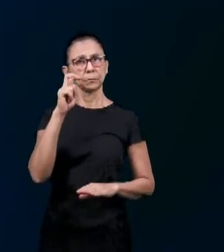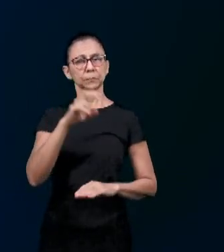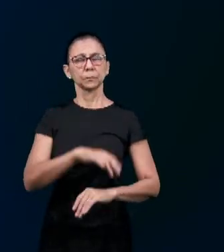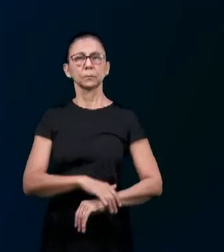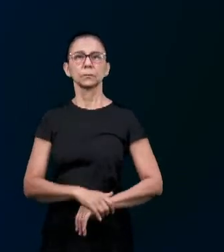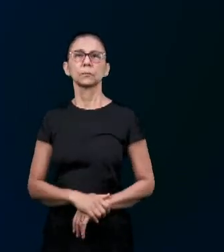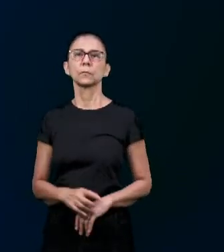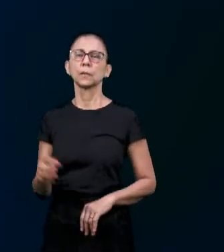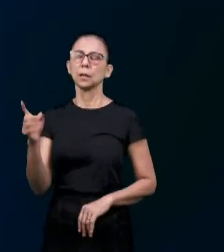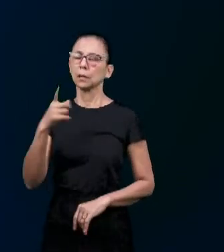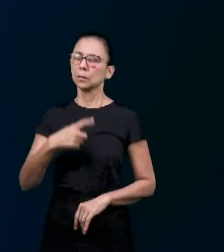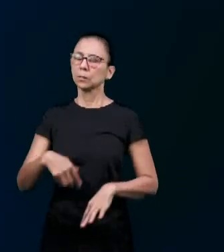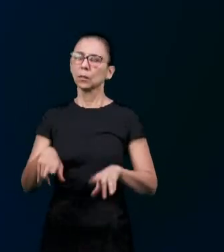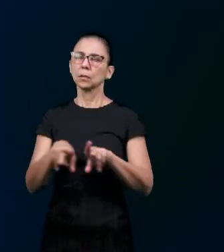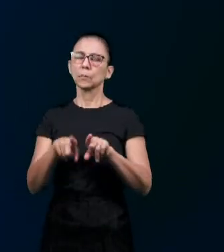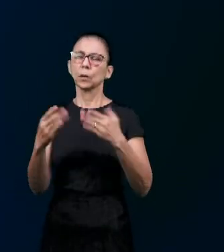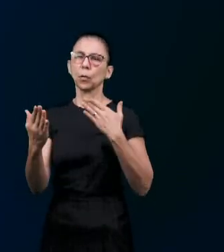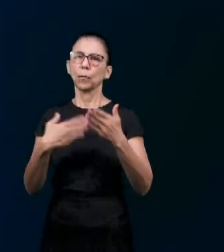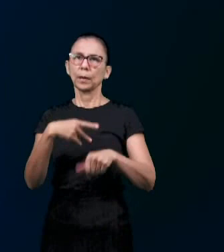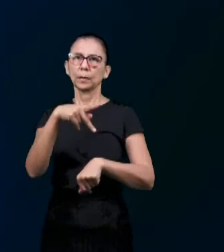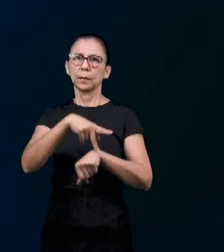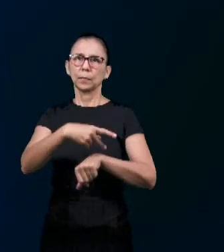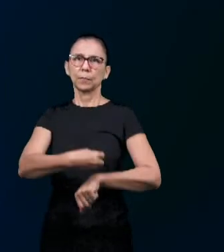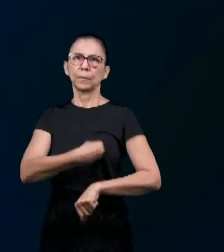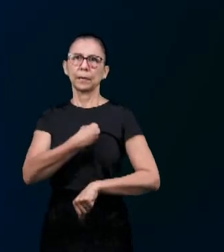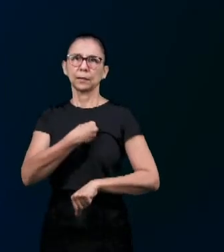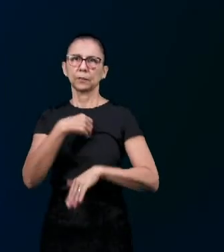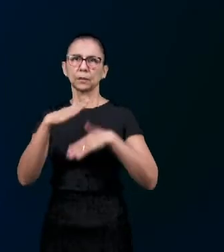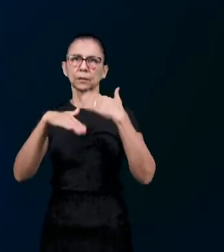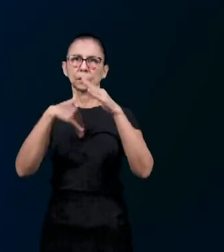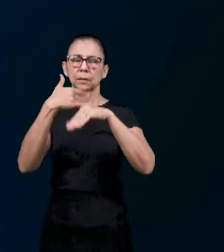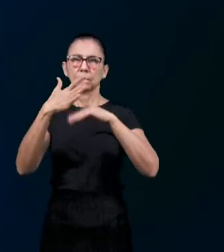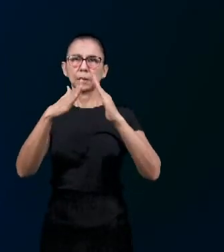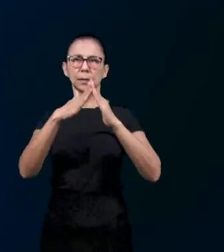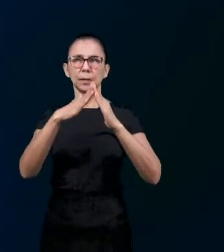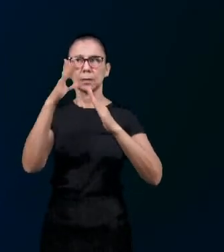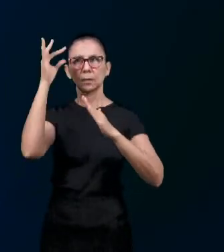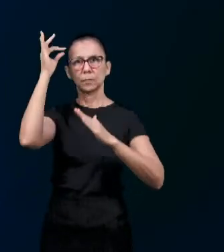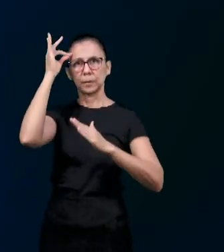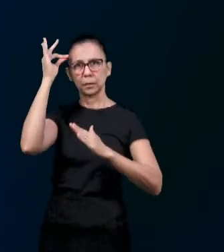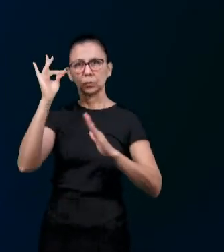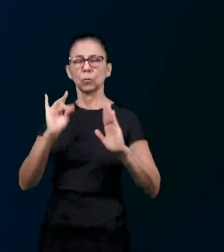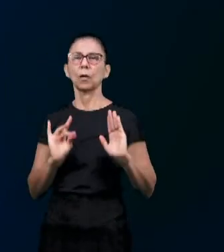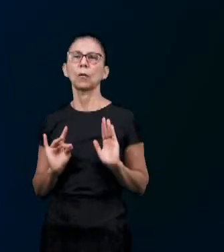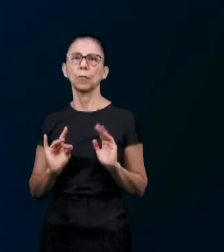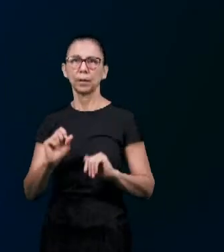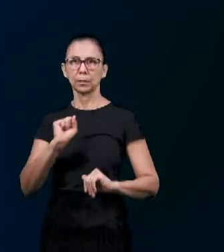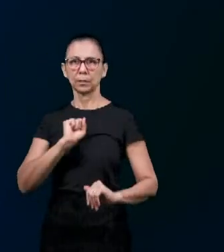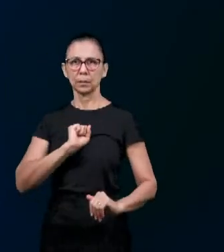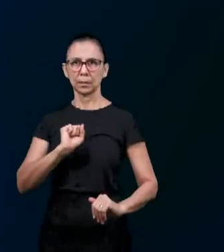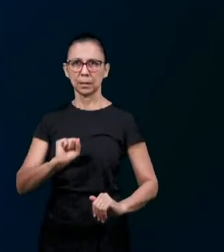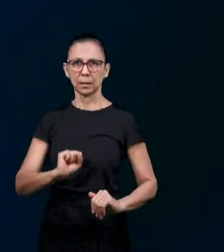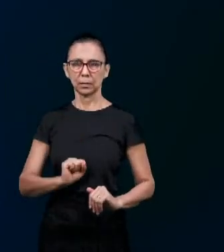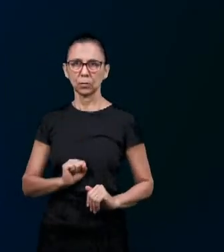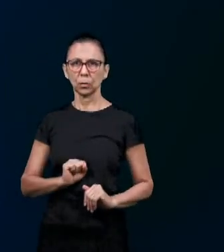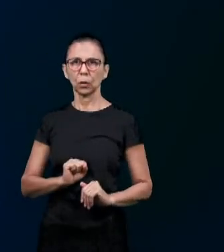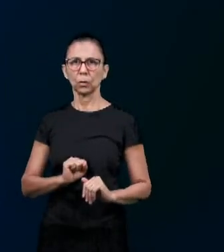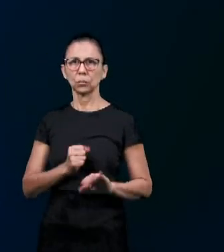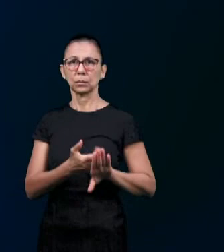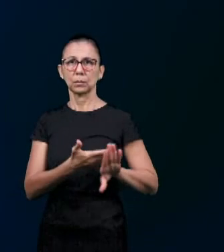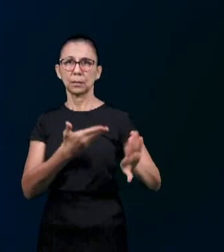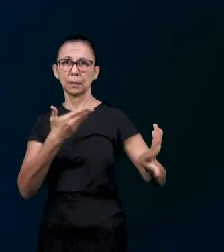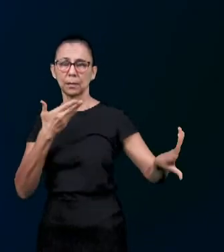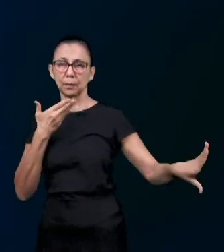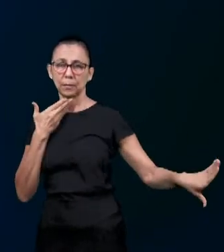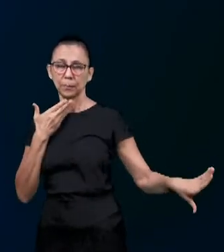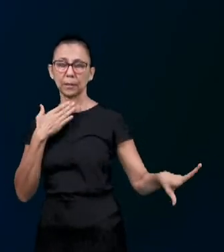Vós também como pedras vivas Sois edificados Como um caso espiritual Para ser de sacerdócio santo A fim de oferecer De sacrifícios espirituais